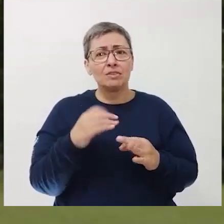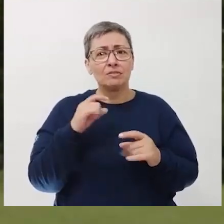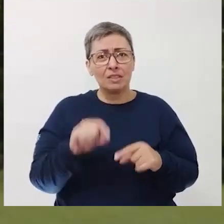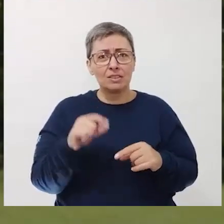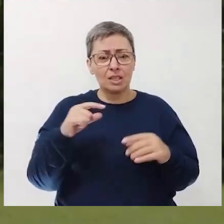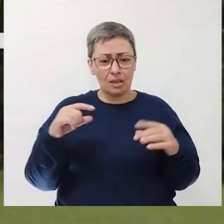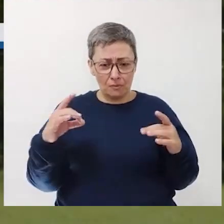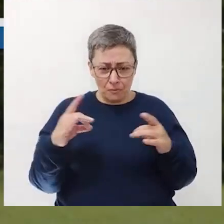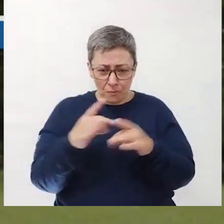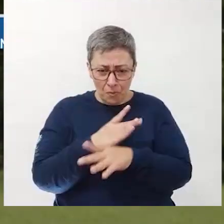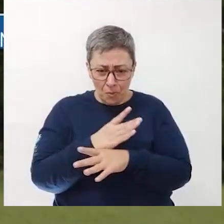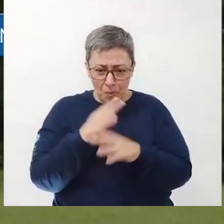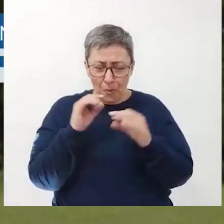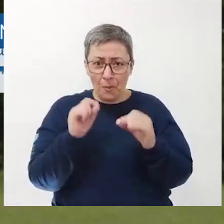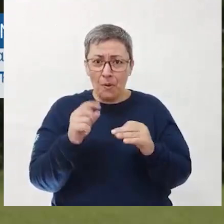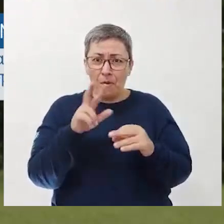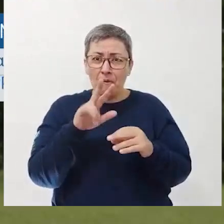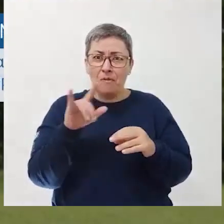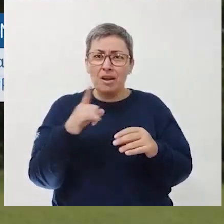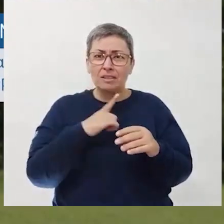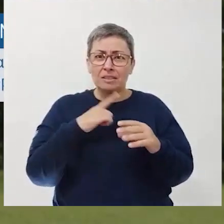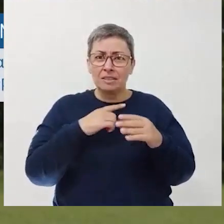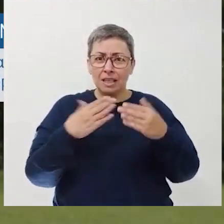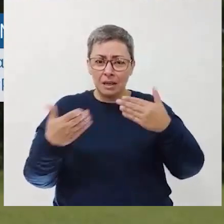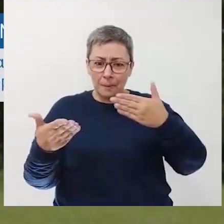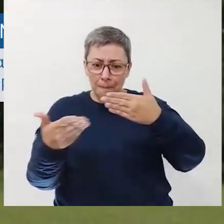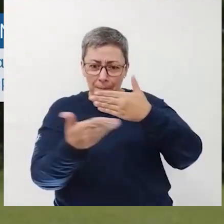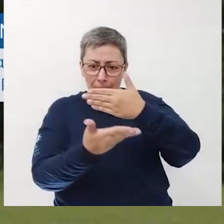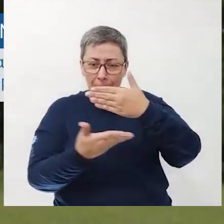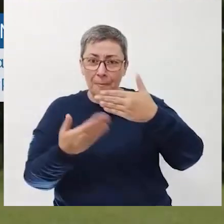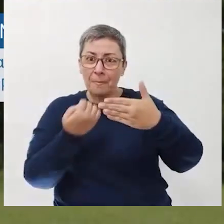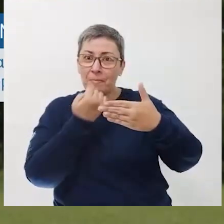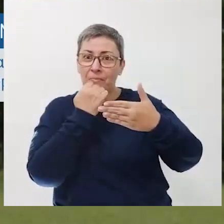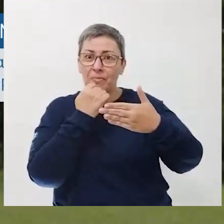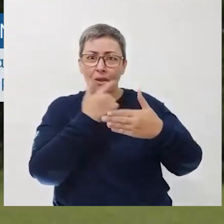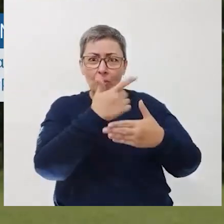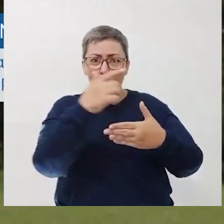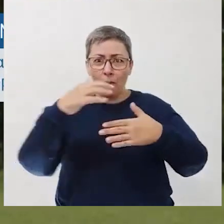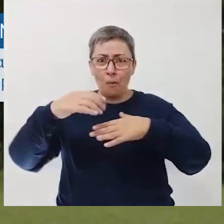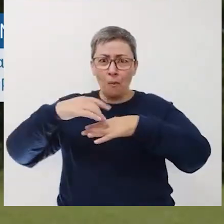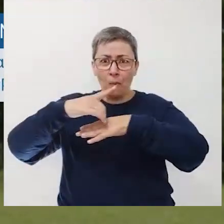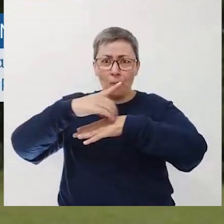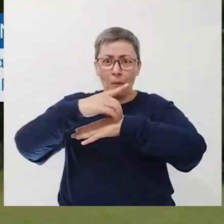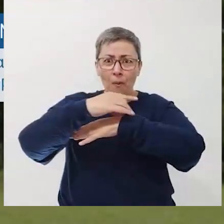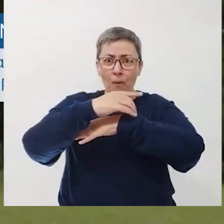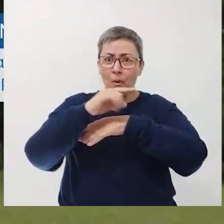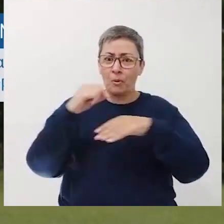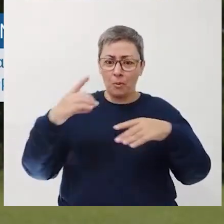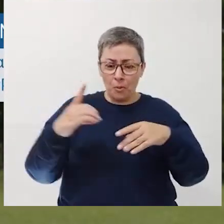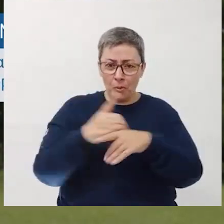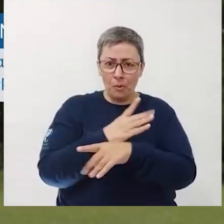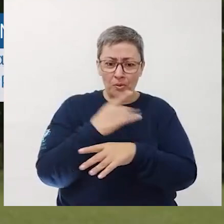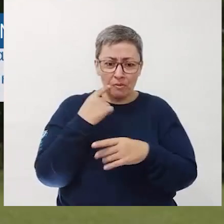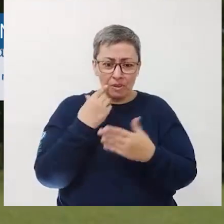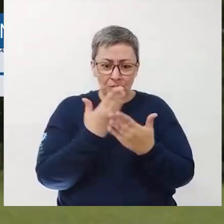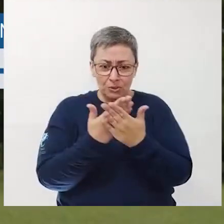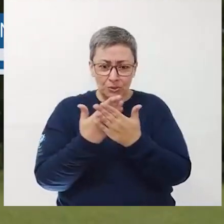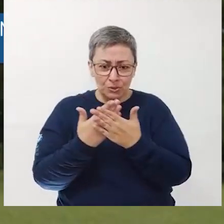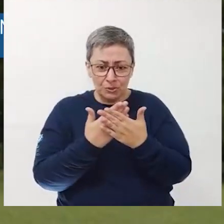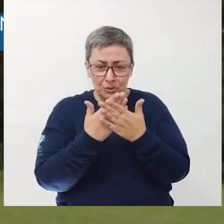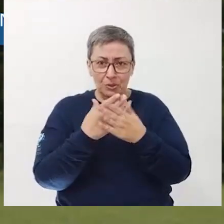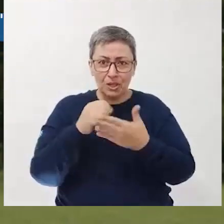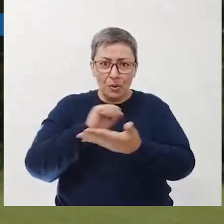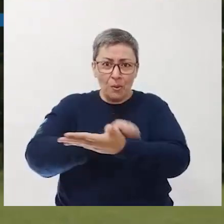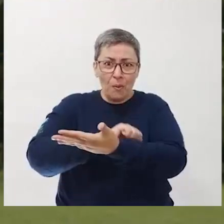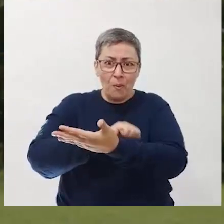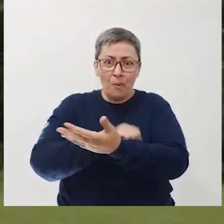Justamente o fato dele ser tão completo, a gente vai ter ele como uma base anatômica. Nenhum outro dinossauro desse grupo é tão completo, então quando a gente vai estudar algum